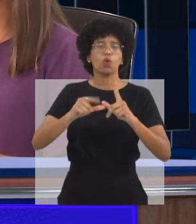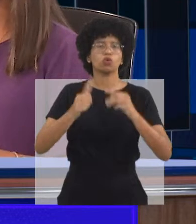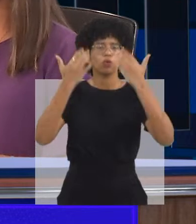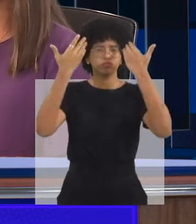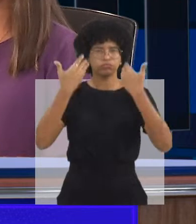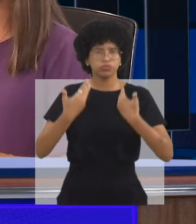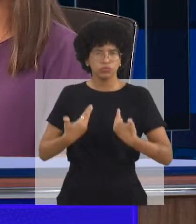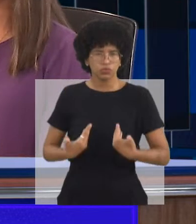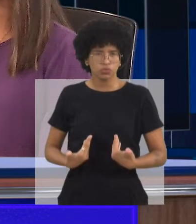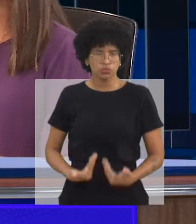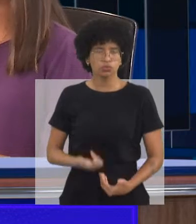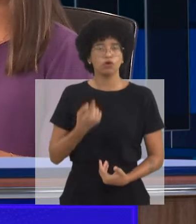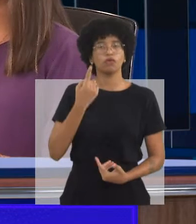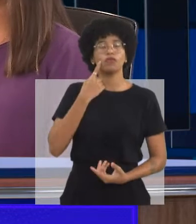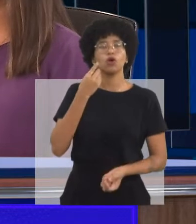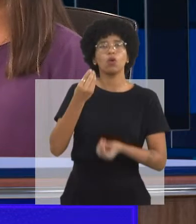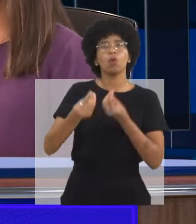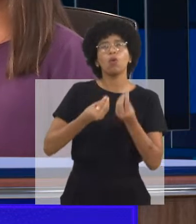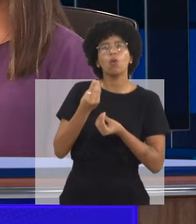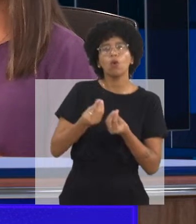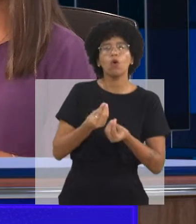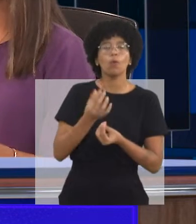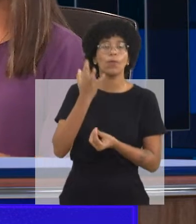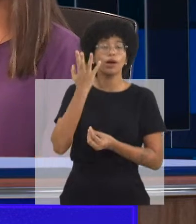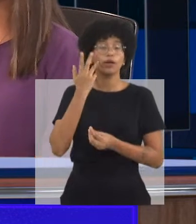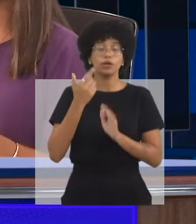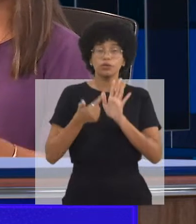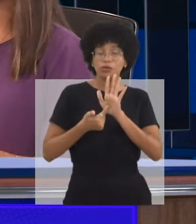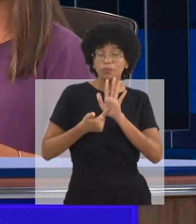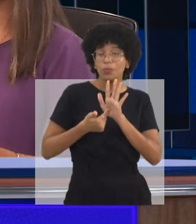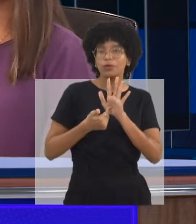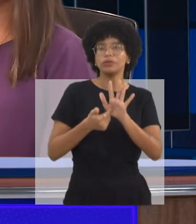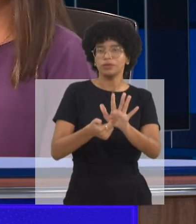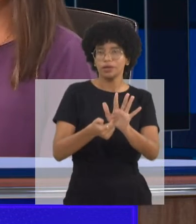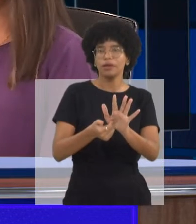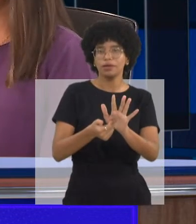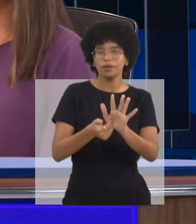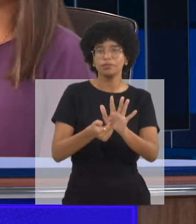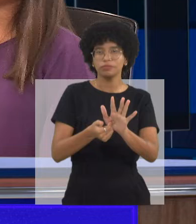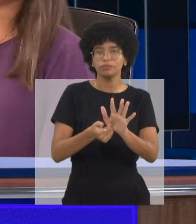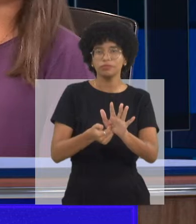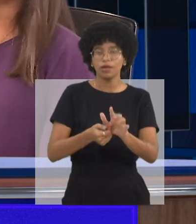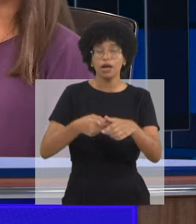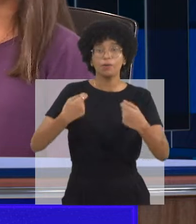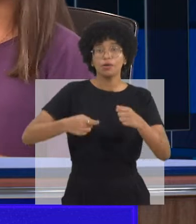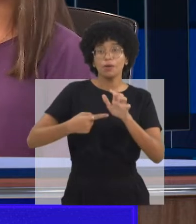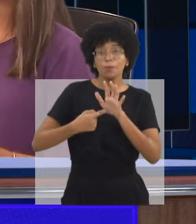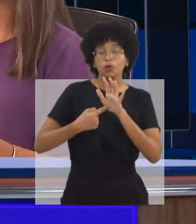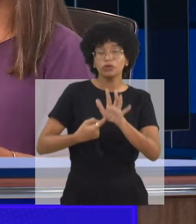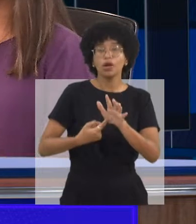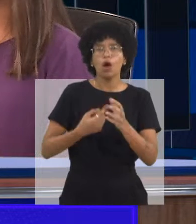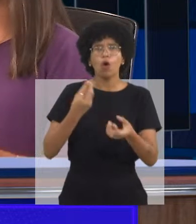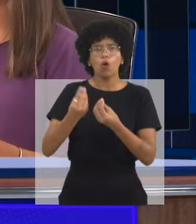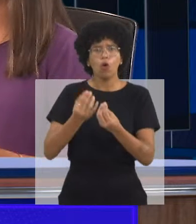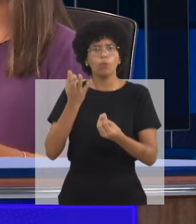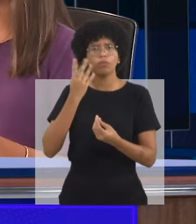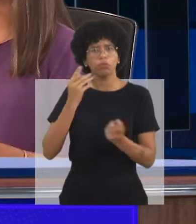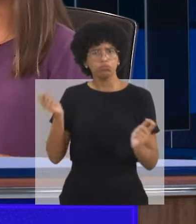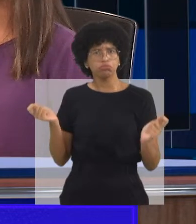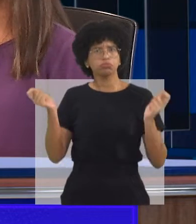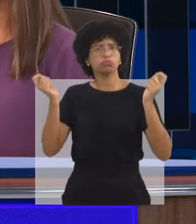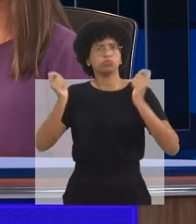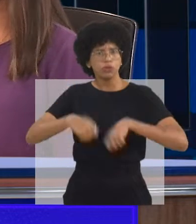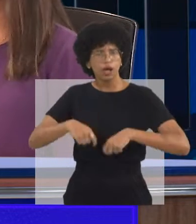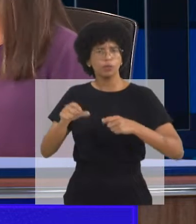isso, eu quero aquilo, o menino não está fazendo. Cabe a nós, terapeutas ocupacionais qualificados, de